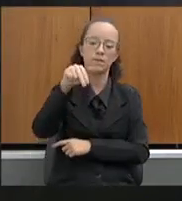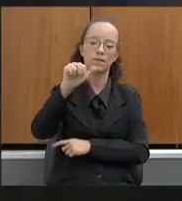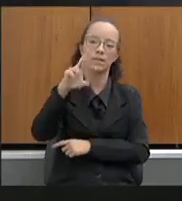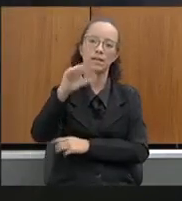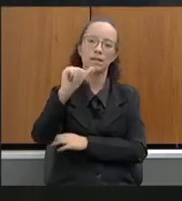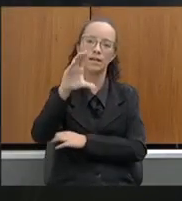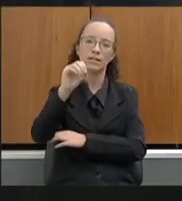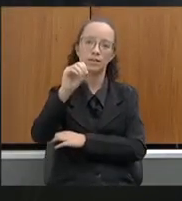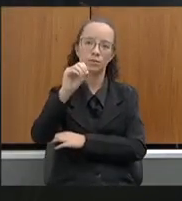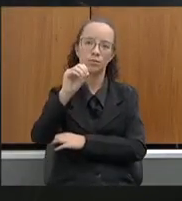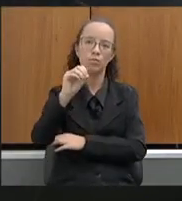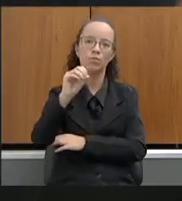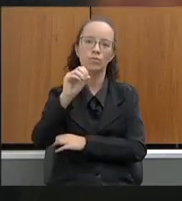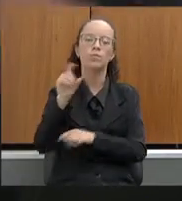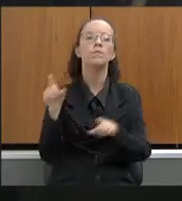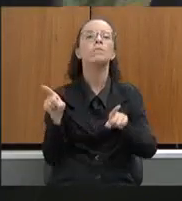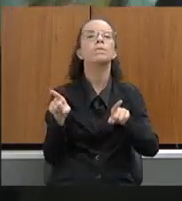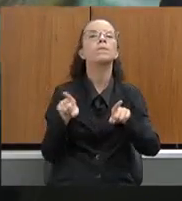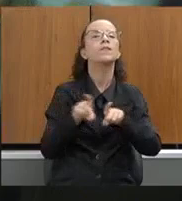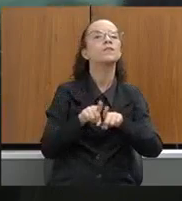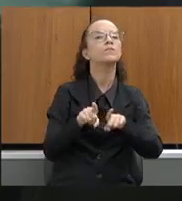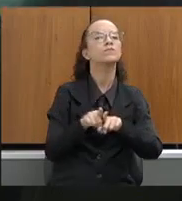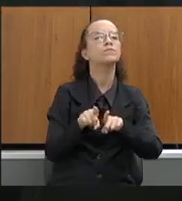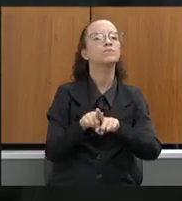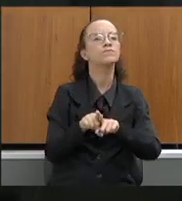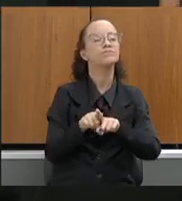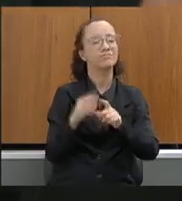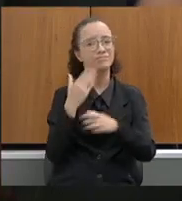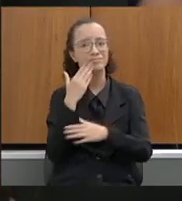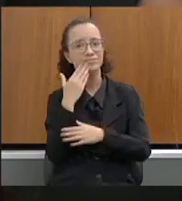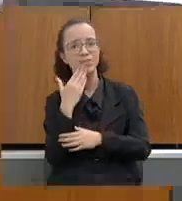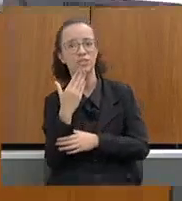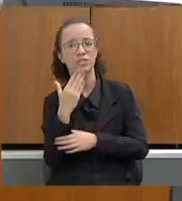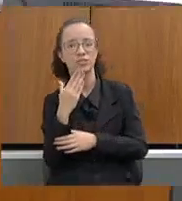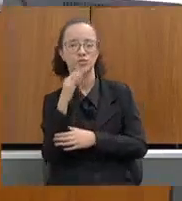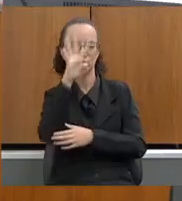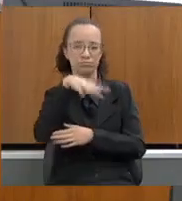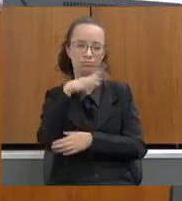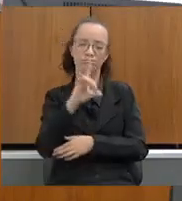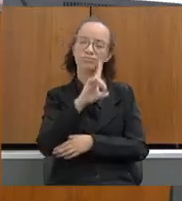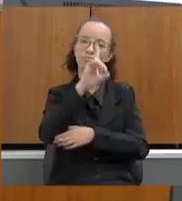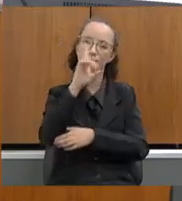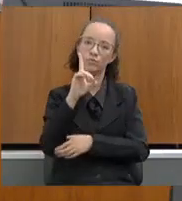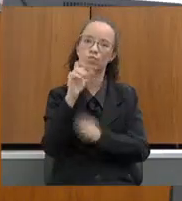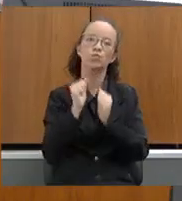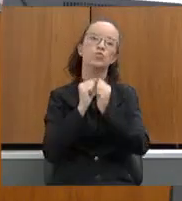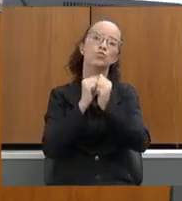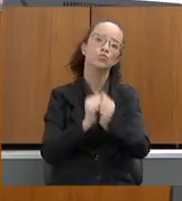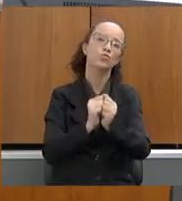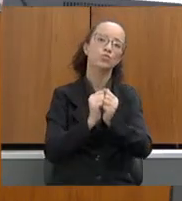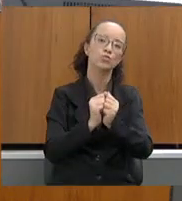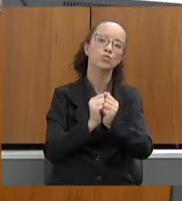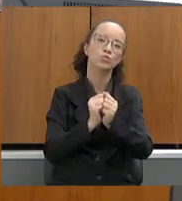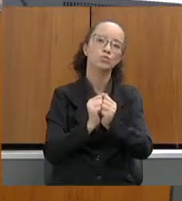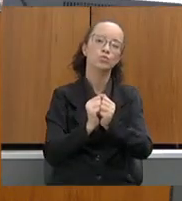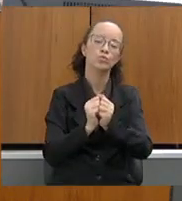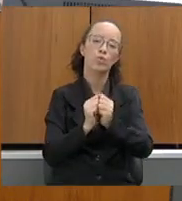Gutite e da Tamisa, bem como autoridades públicas solicitaram a agenda junto ao órgão ambiental estadual.